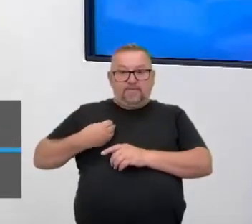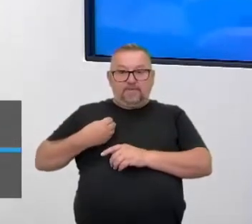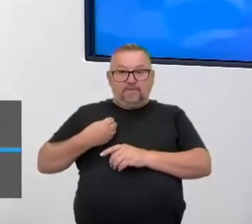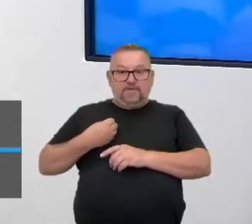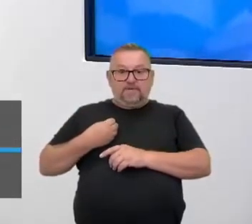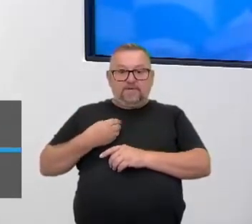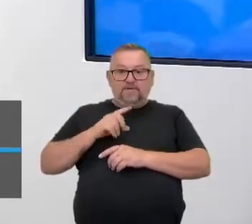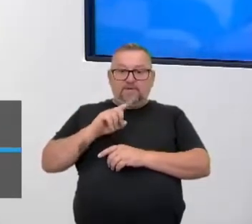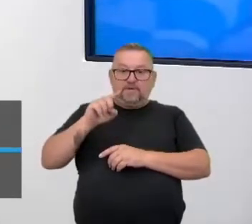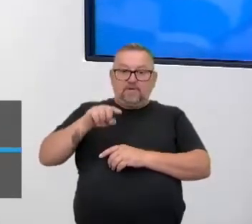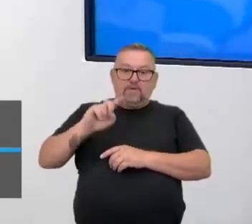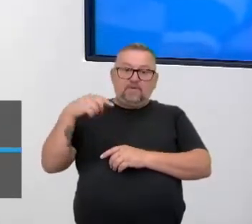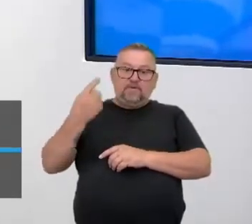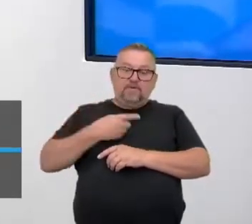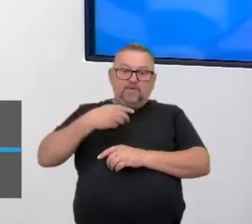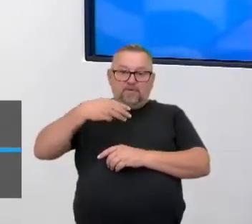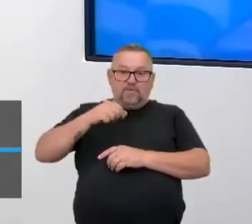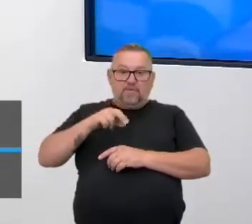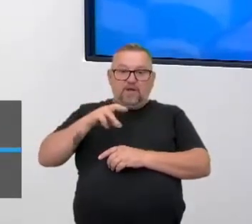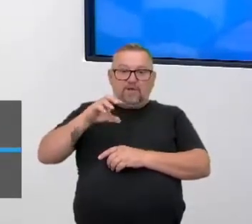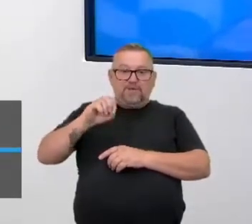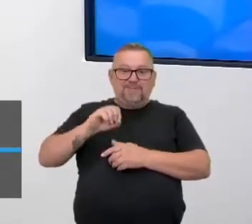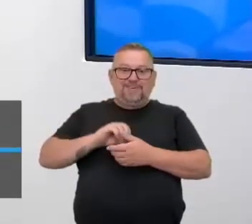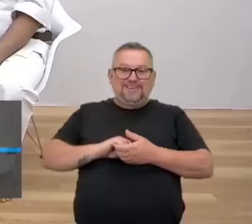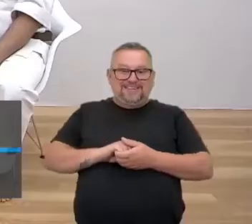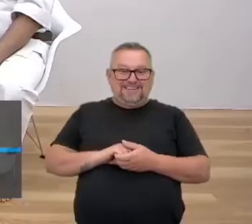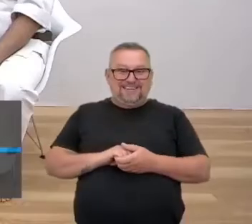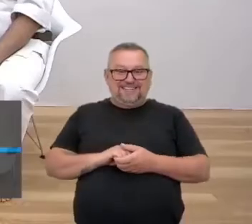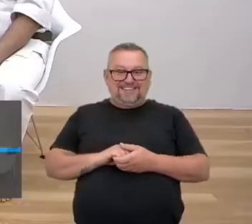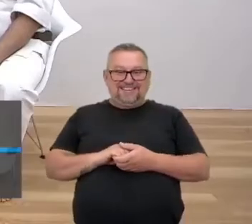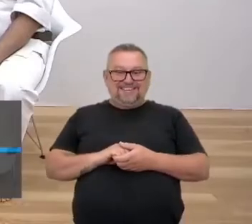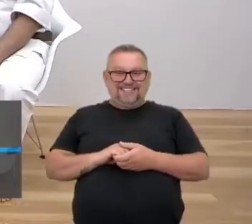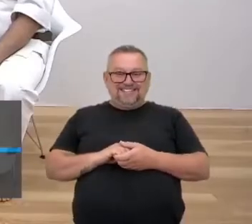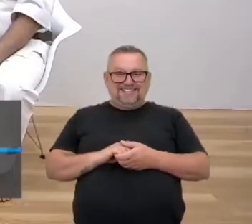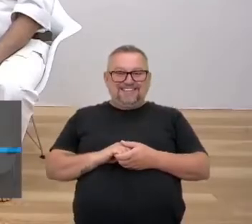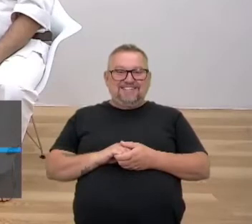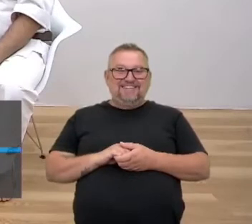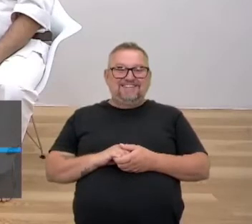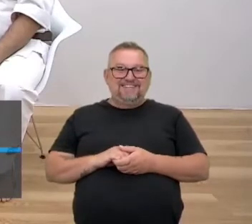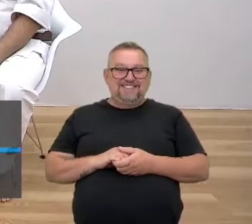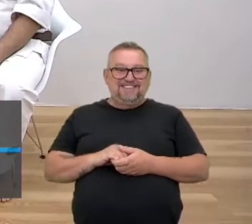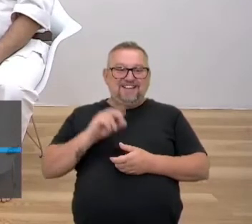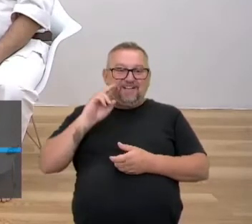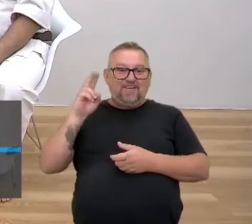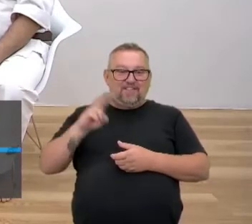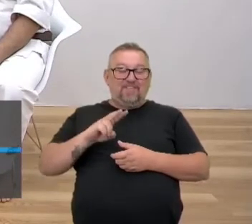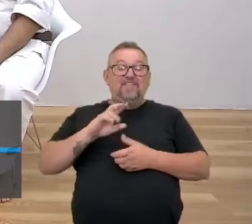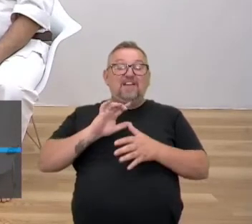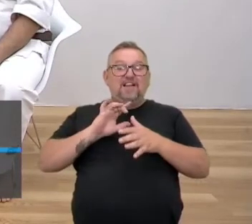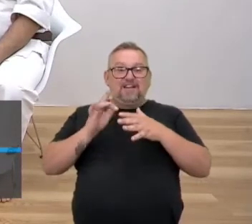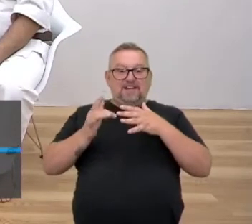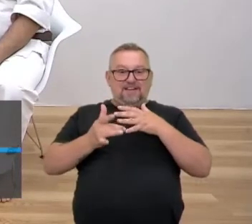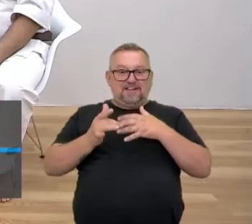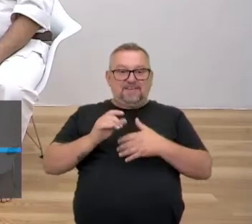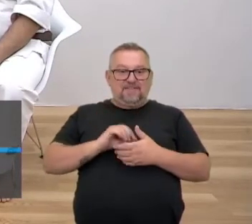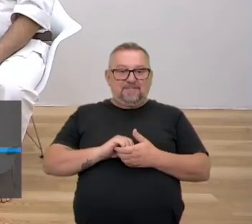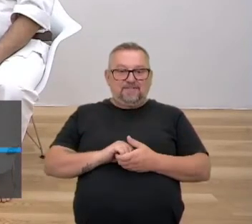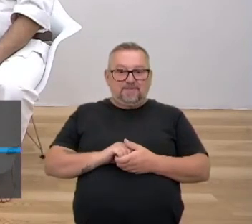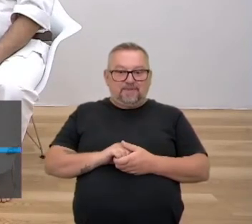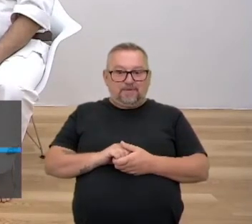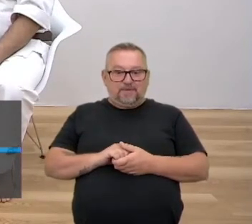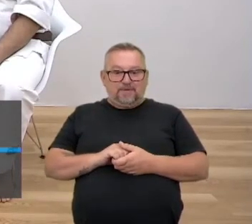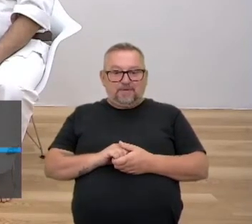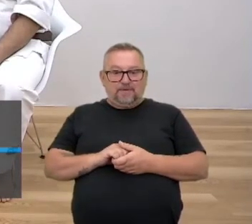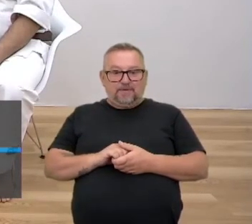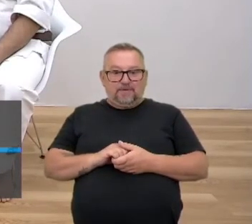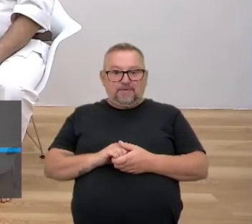não é o caso do nosso amigo Mauro, que ontem estava lá correndo. Olha lá nas redes sociais, vai lá... Qual é o quadro do Mauro?